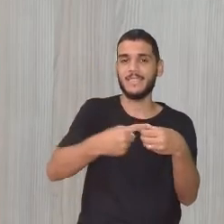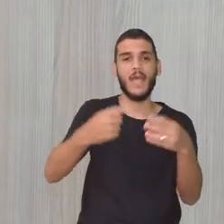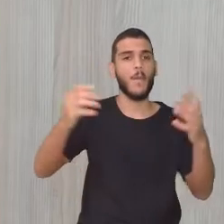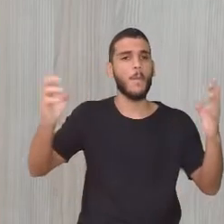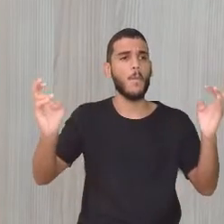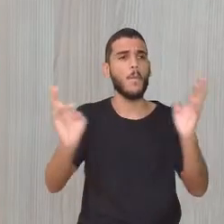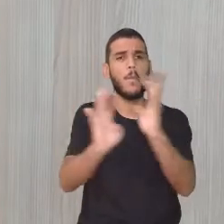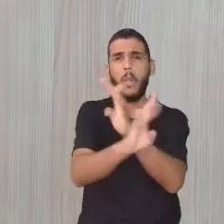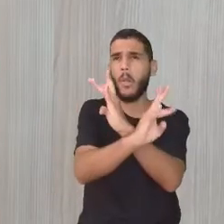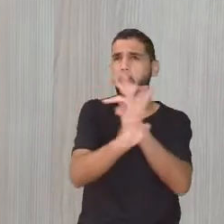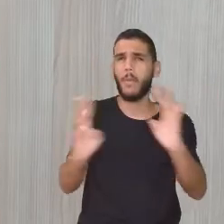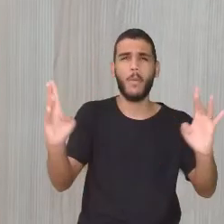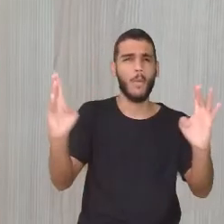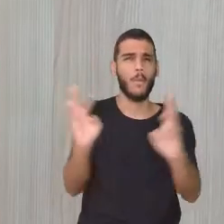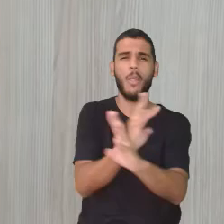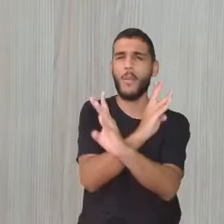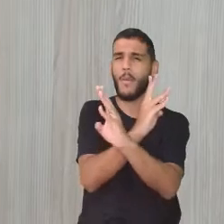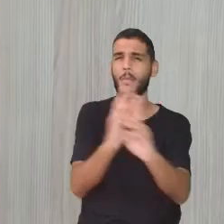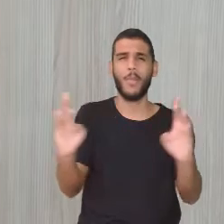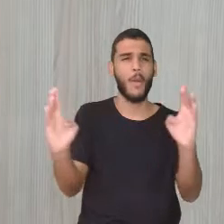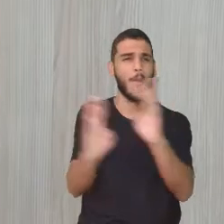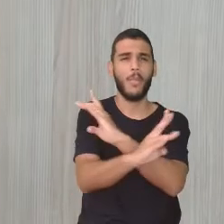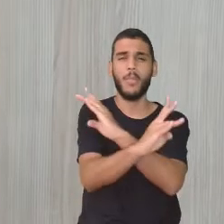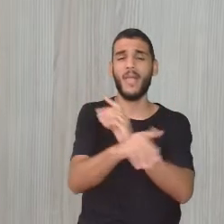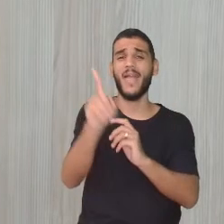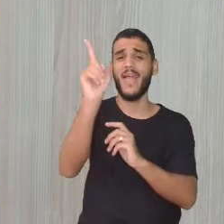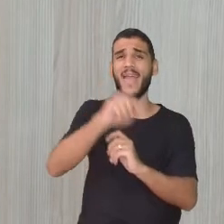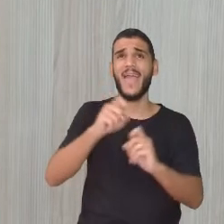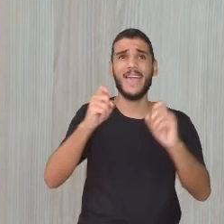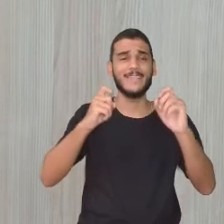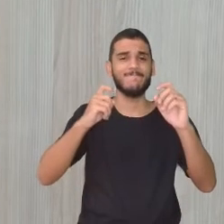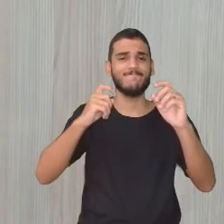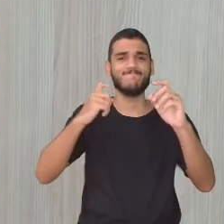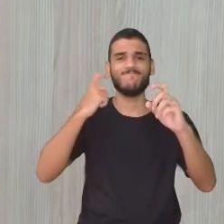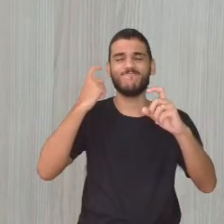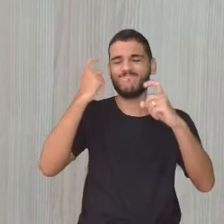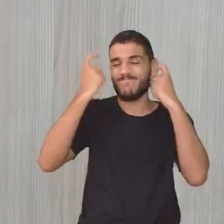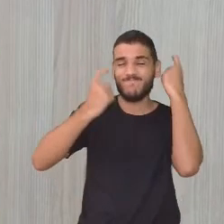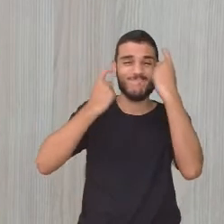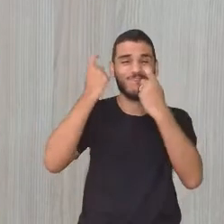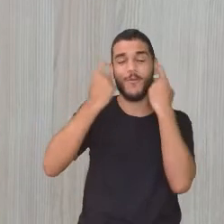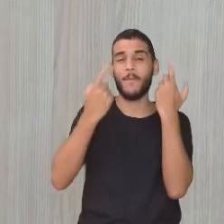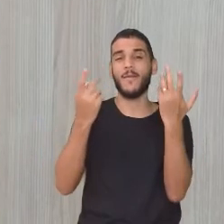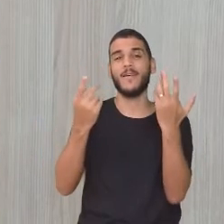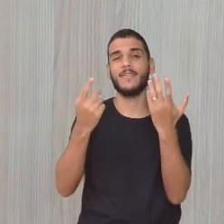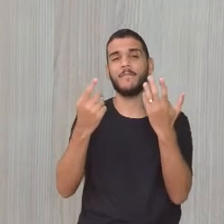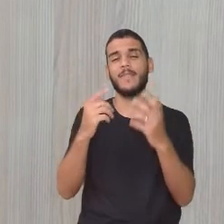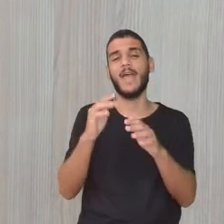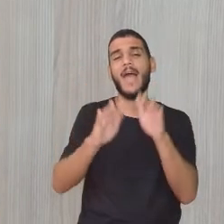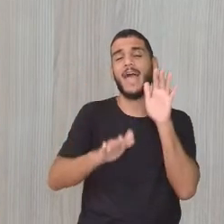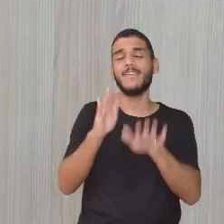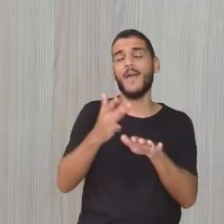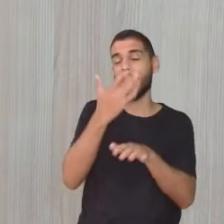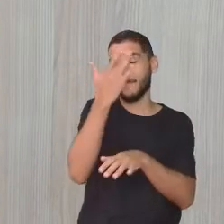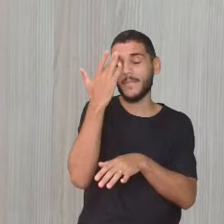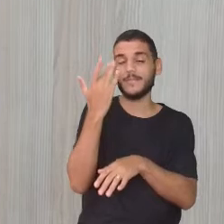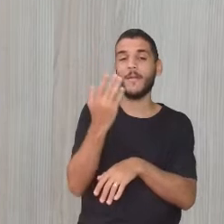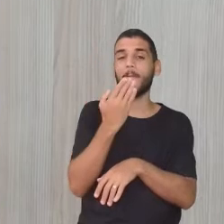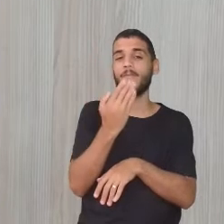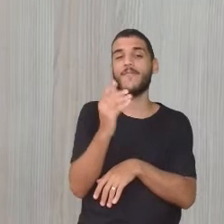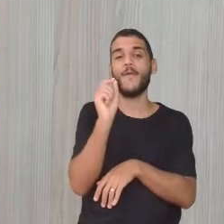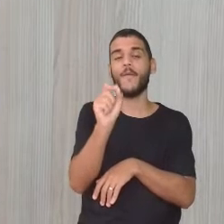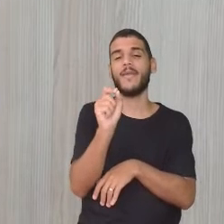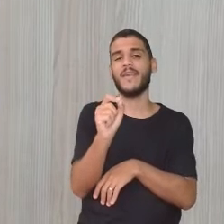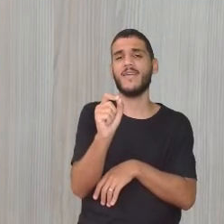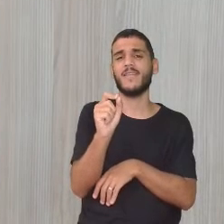tendem a ficar mais individuais, né? A questão também desses problemas sociais, da violência, o medo que